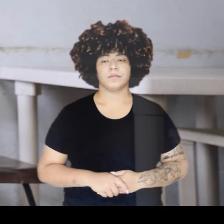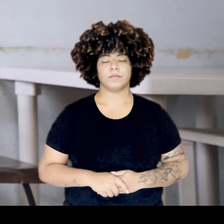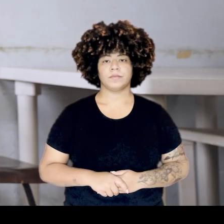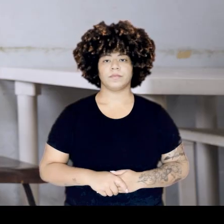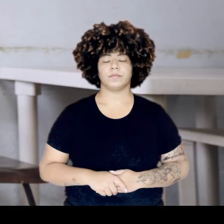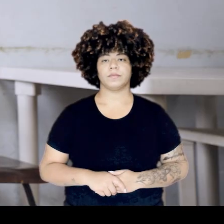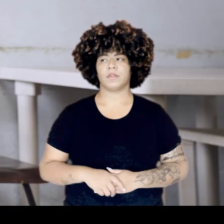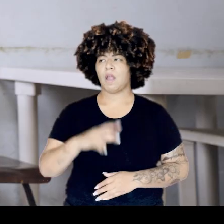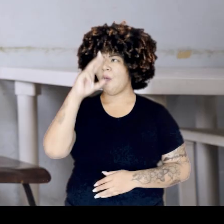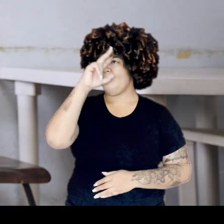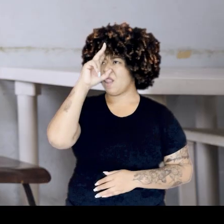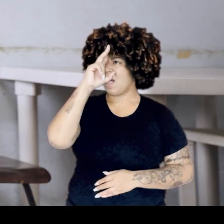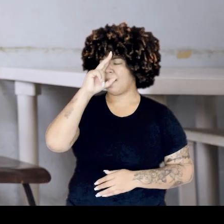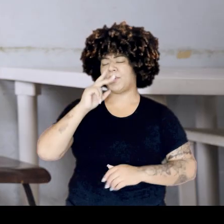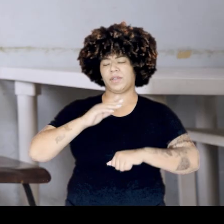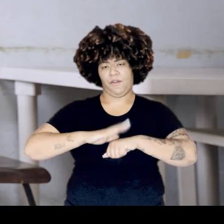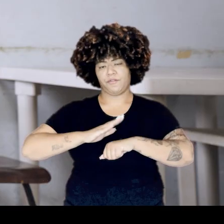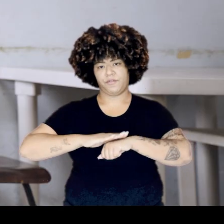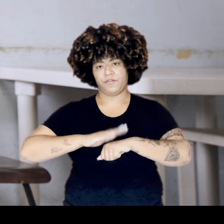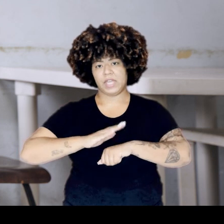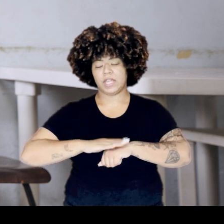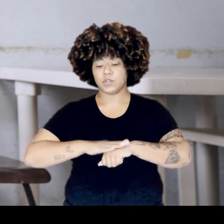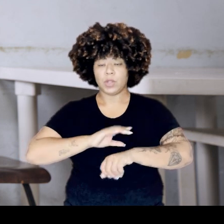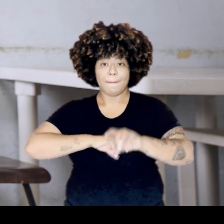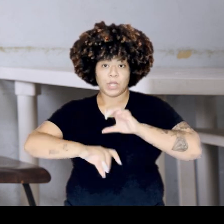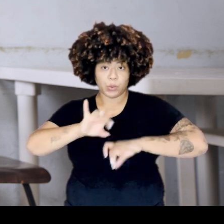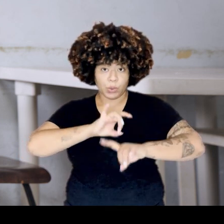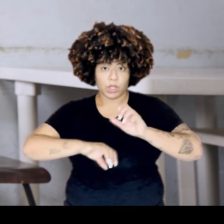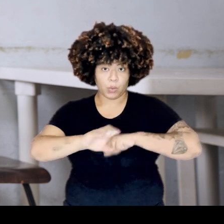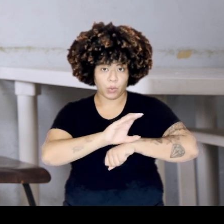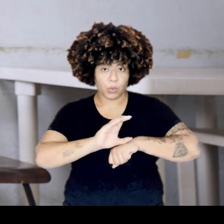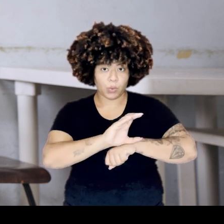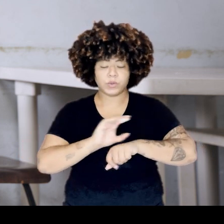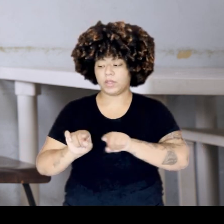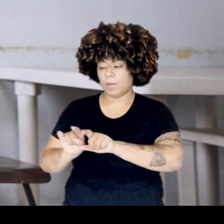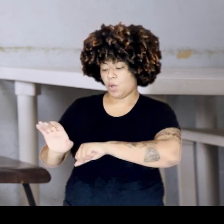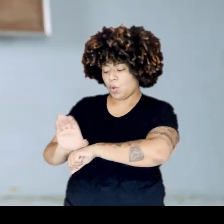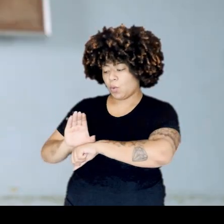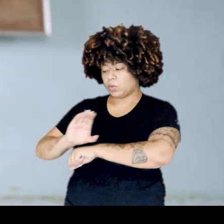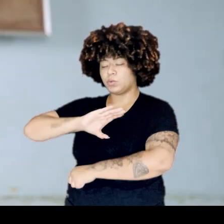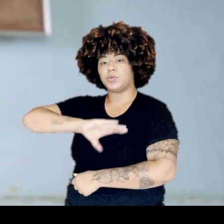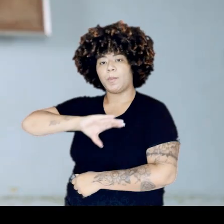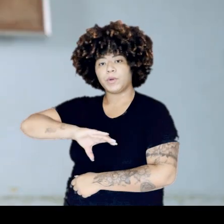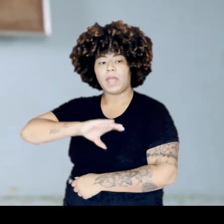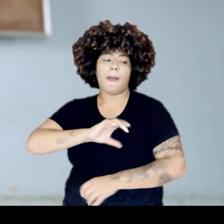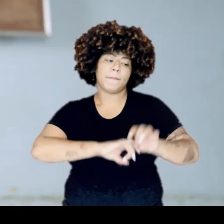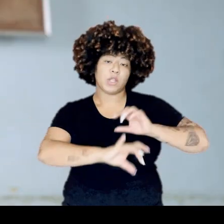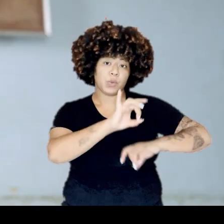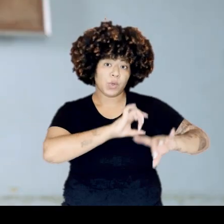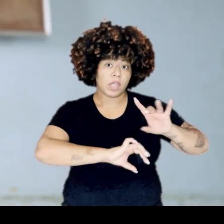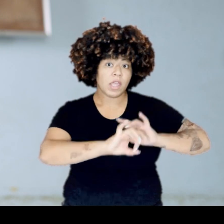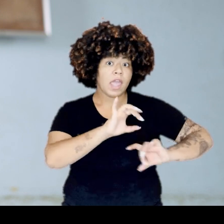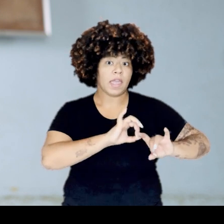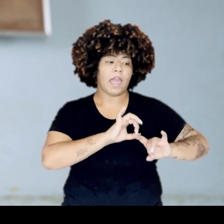Eu lembro que eu fiz o da mentoria e o curso de português. A mentoria fez com que